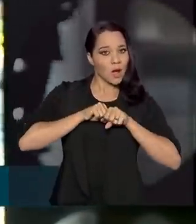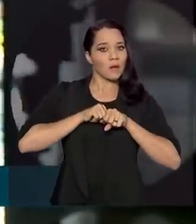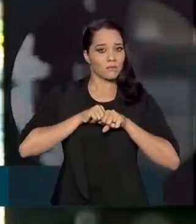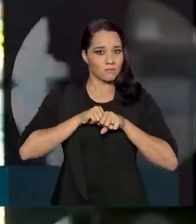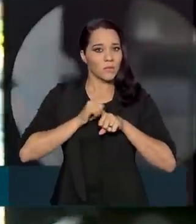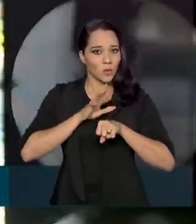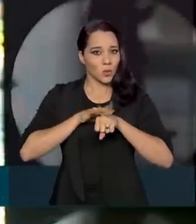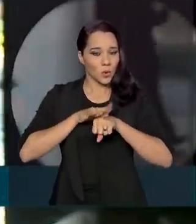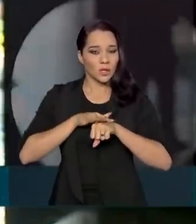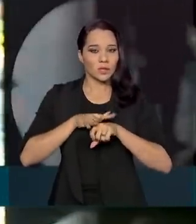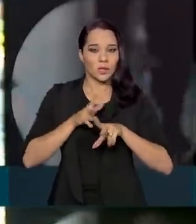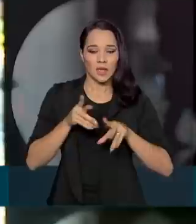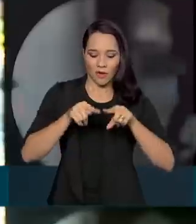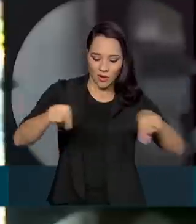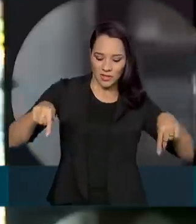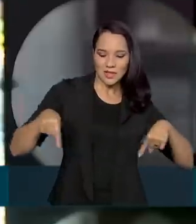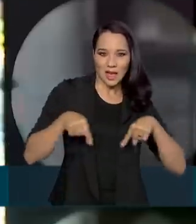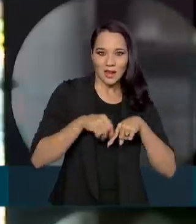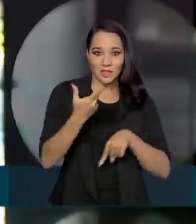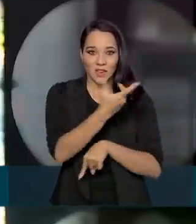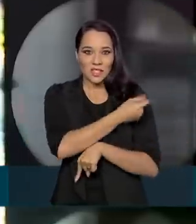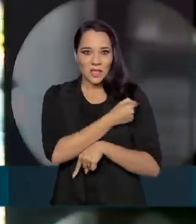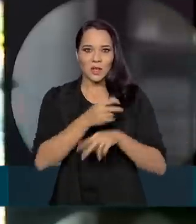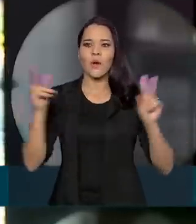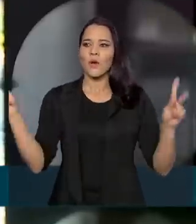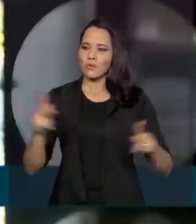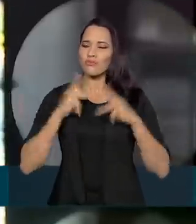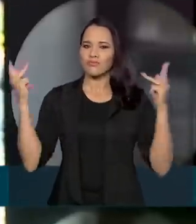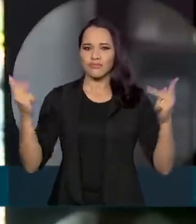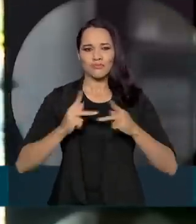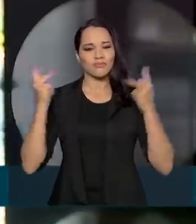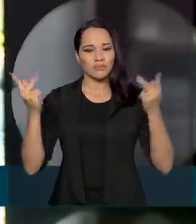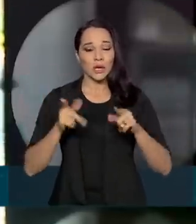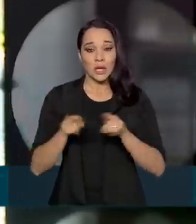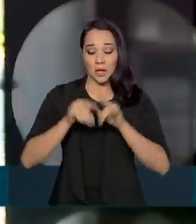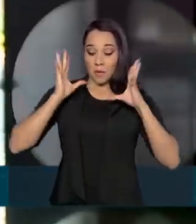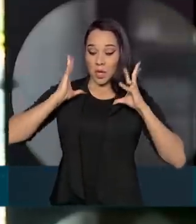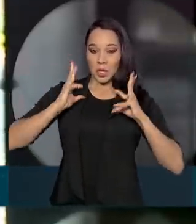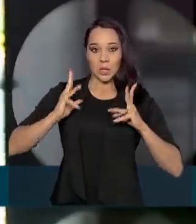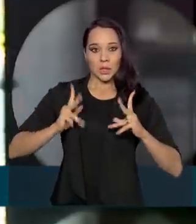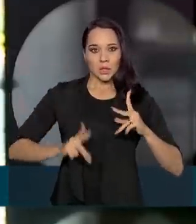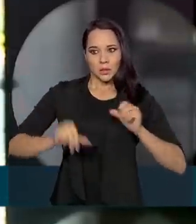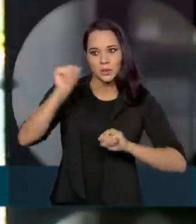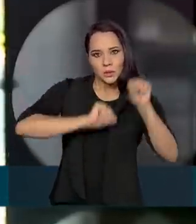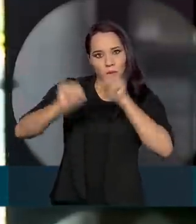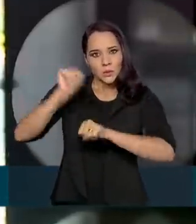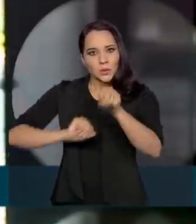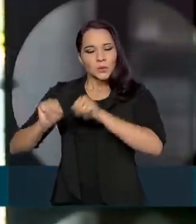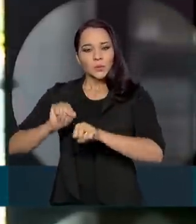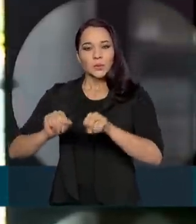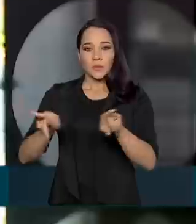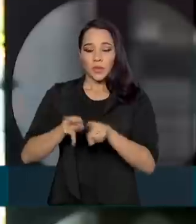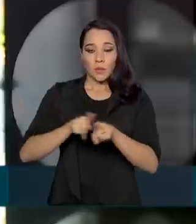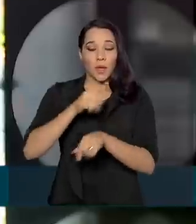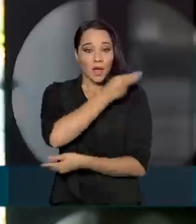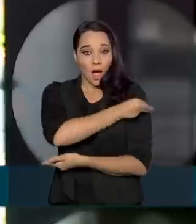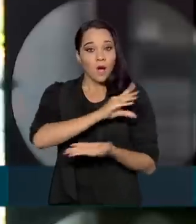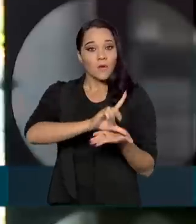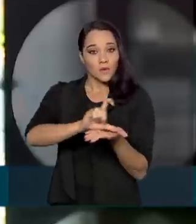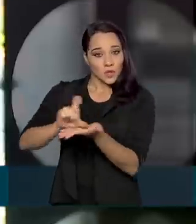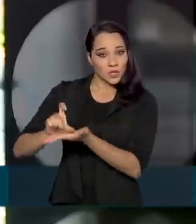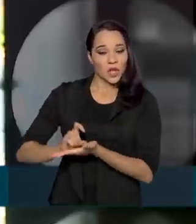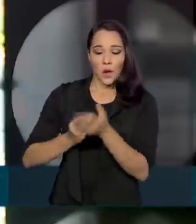doença, como salas de vacinação bem ventiladas, desinfetadas com frequência e oferta de álcool em gel